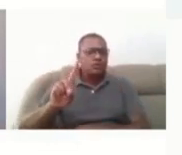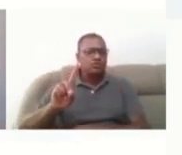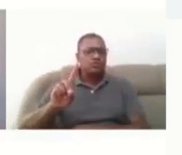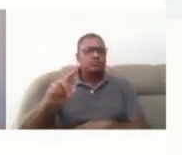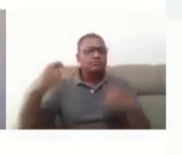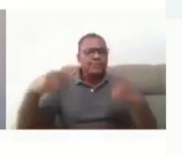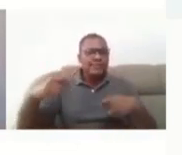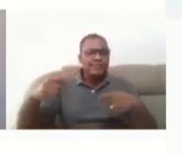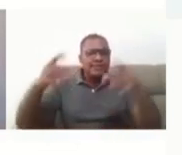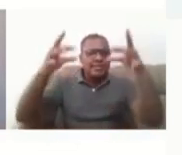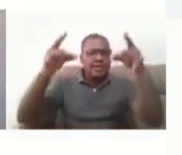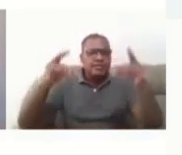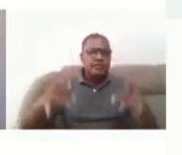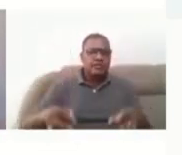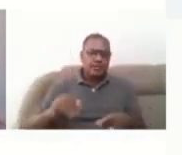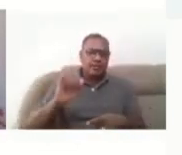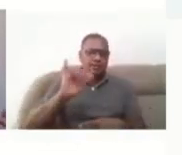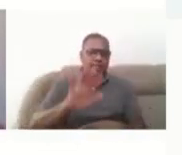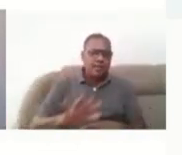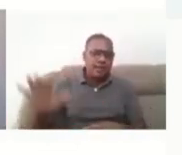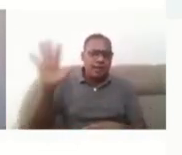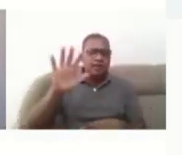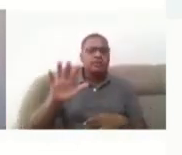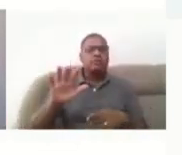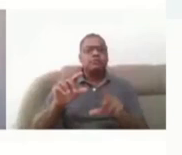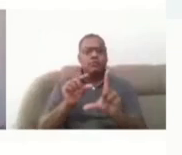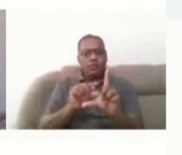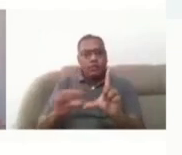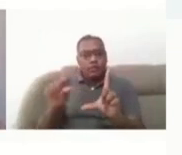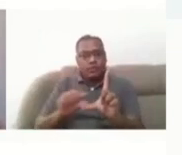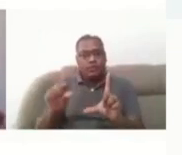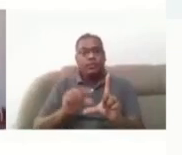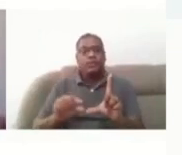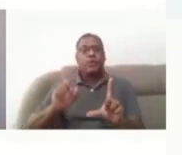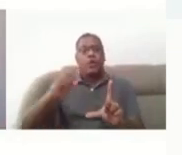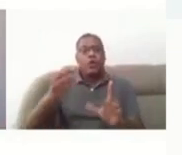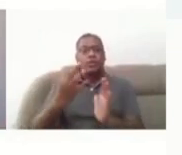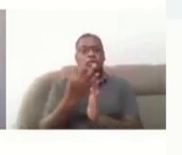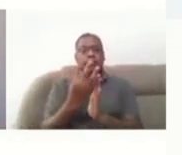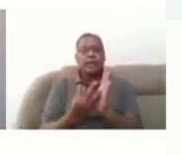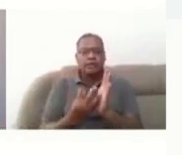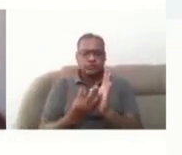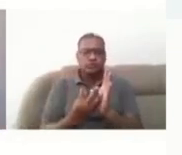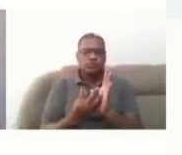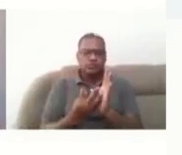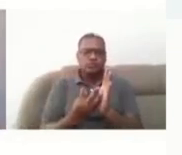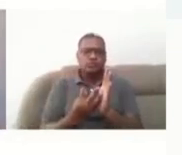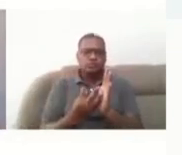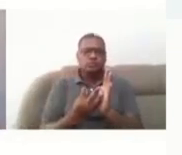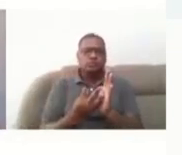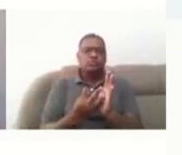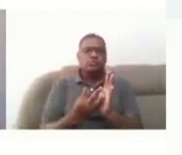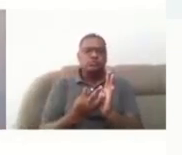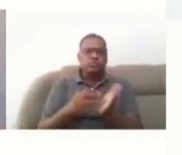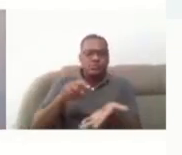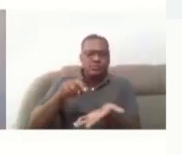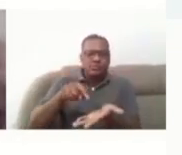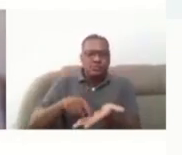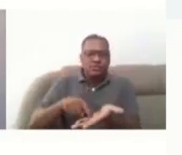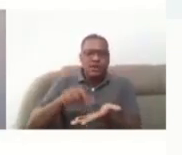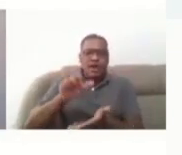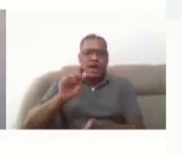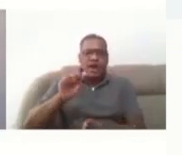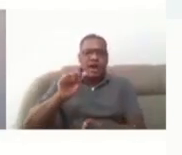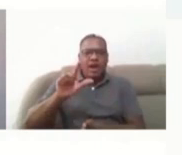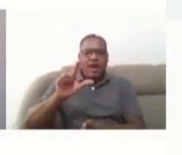colocando legenda, ou então um texto alternativo, que é a tecla Alt, que não vai ficar